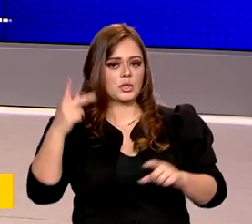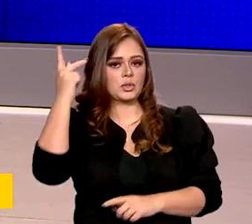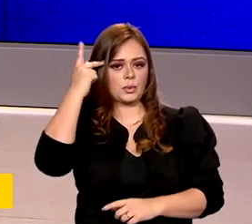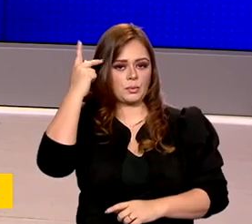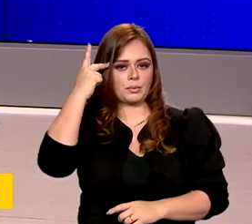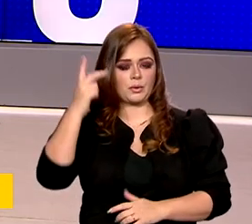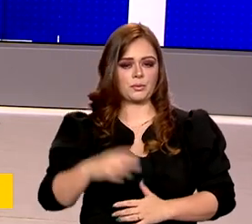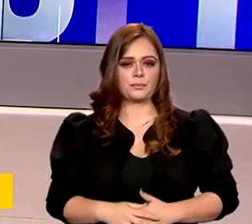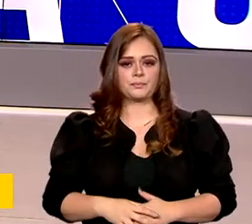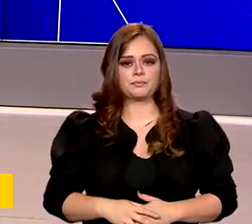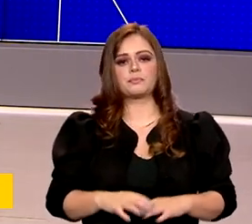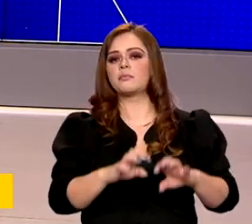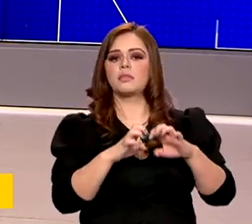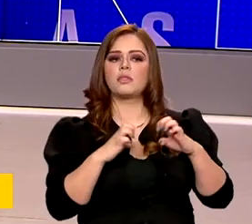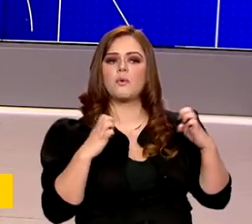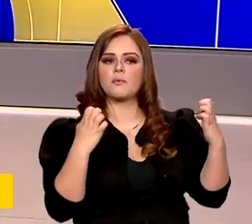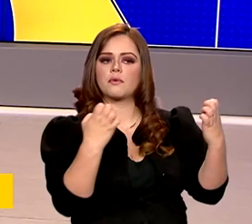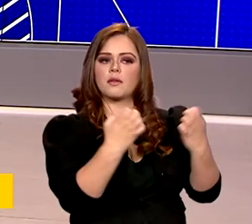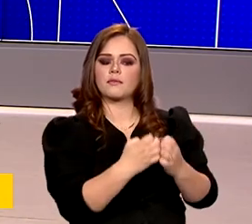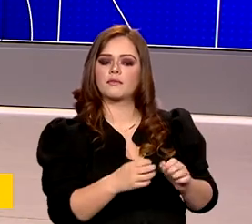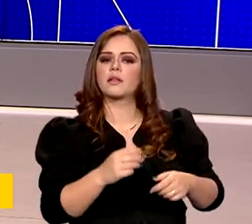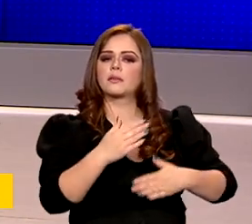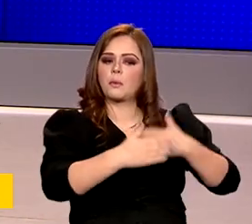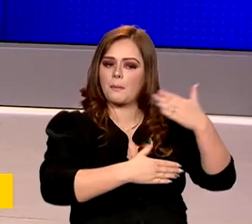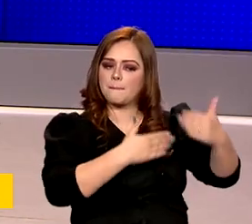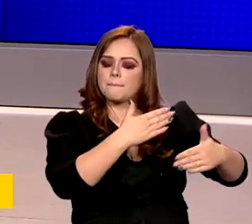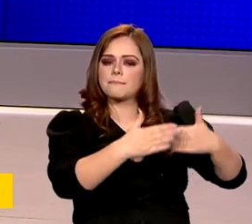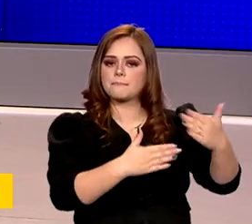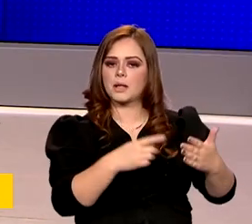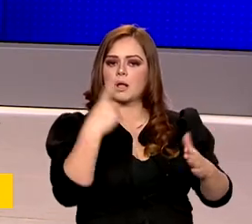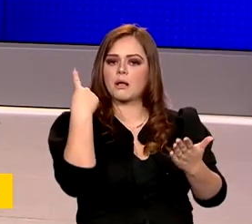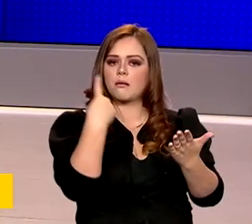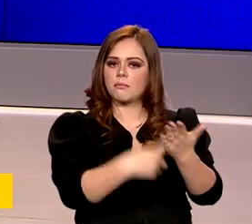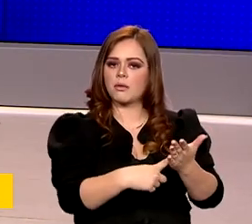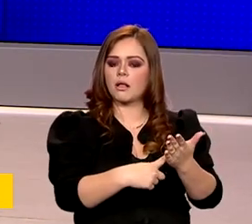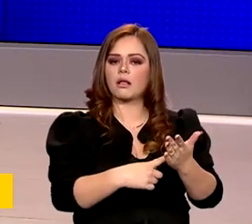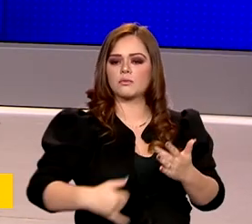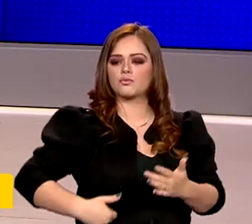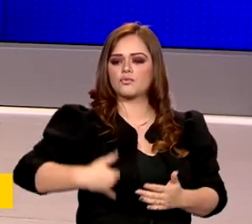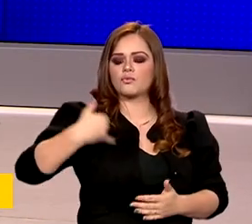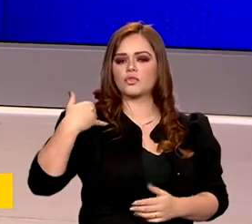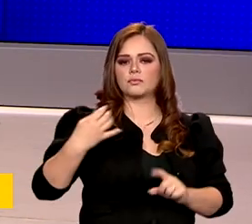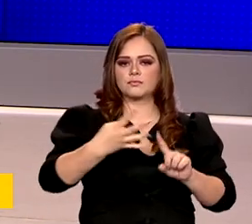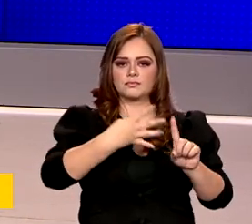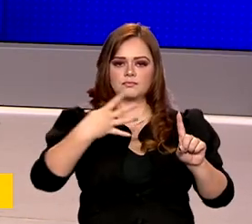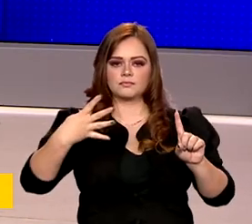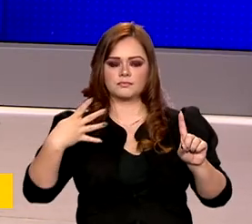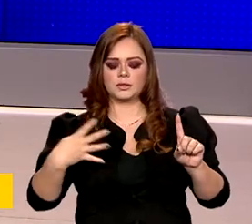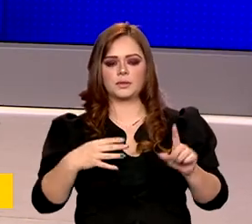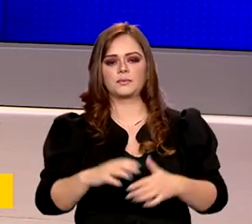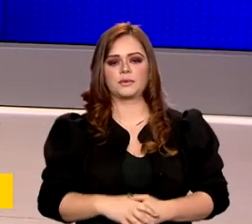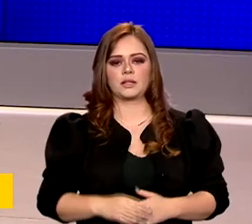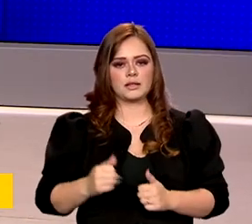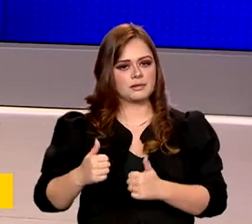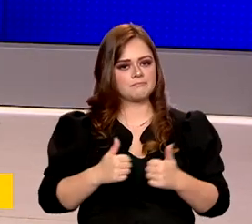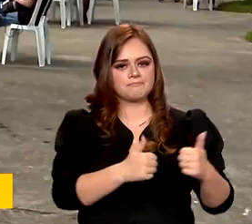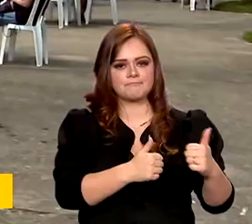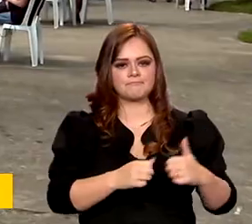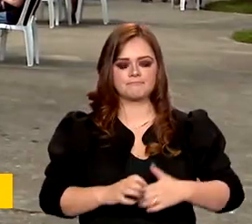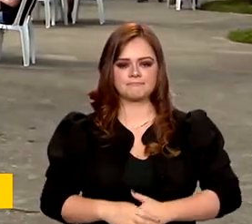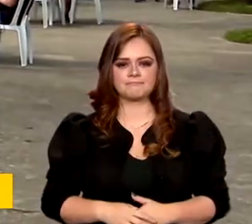Paulo. O evento faz parte das programações que marcam o mês do orgulho LGBTQIA+, e segue até domingo.